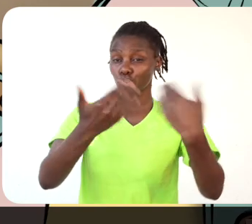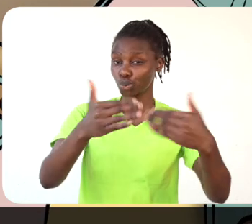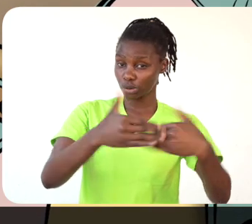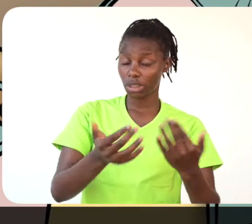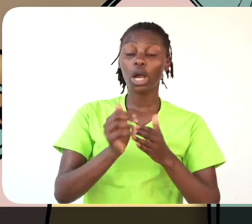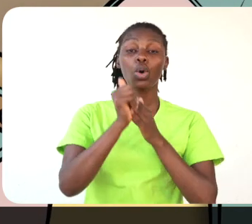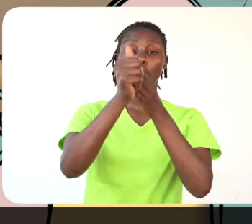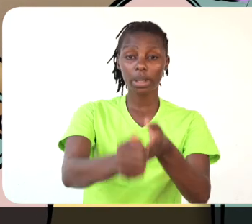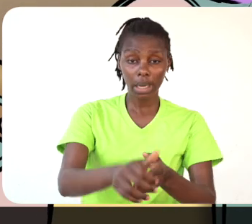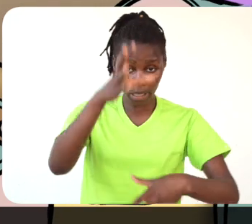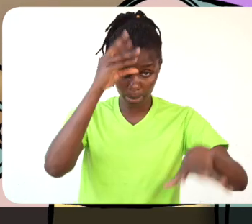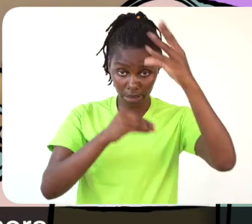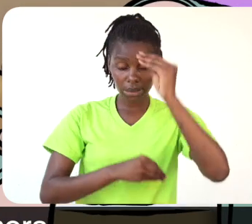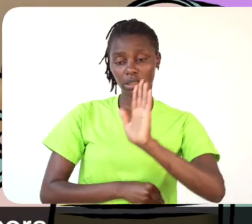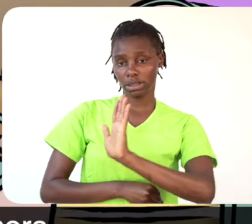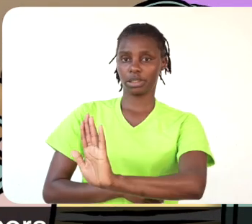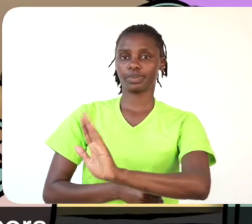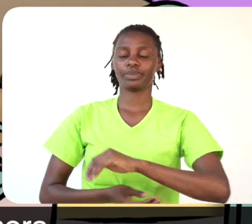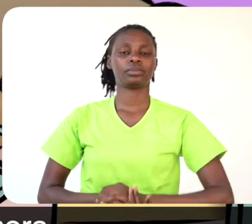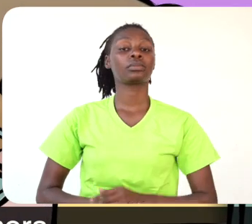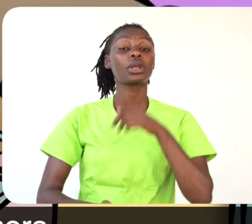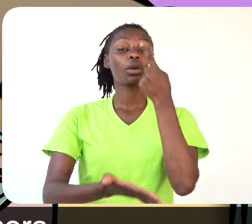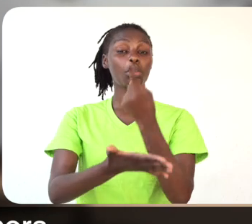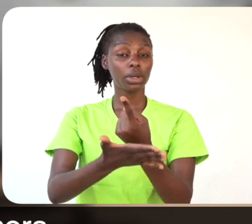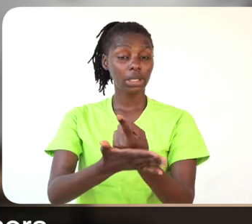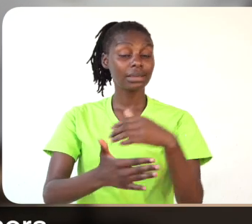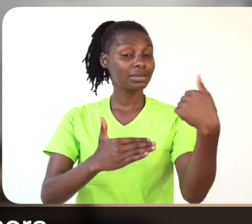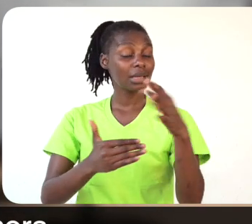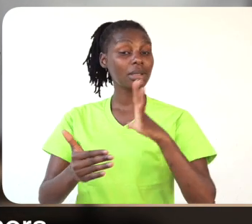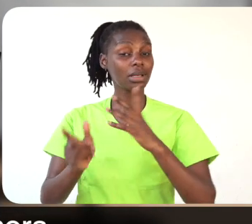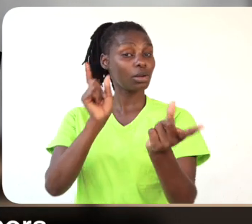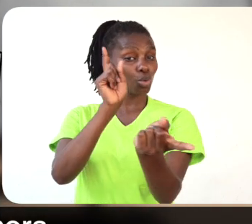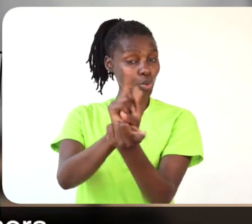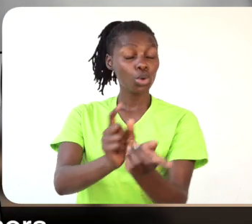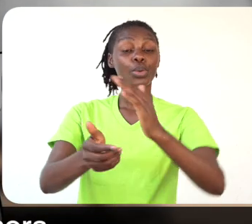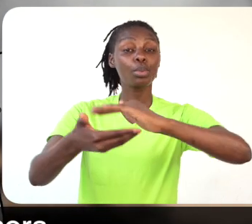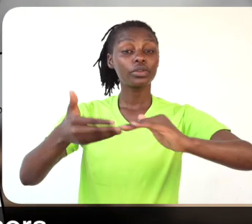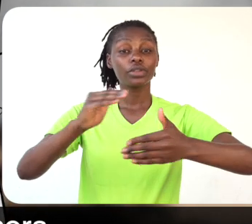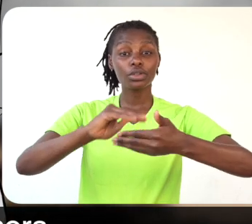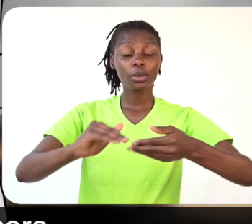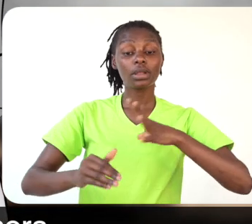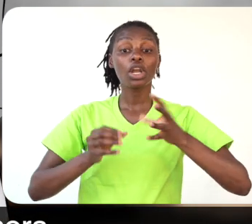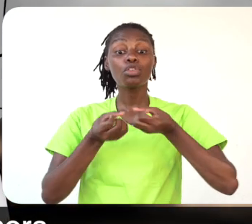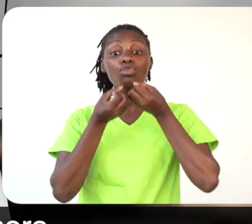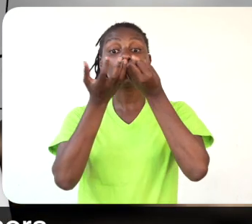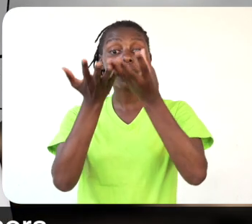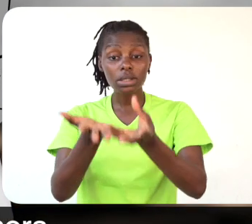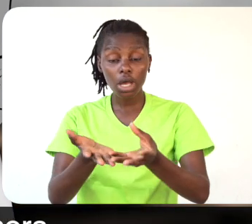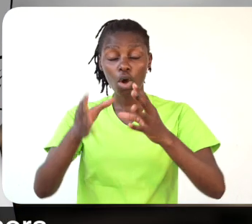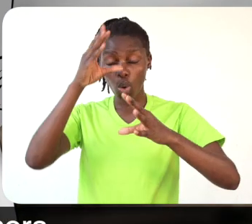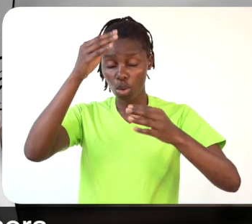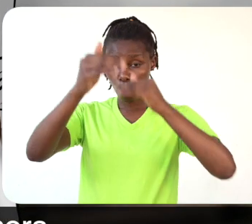acompanhar a sua aprendizagem. É importante que tenha encontros com o professor ou professora para ter a informação sobre a